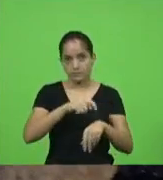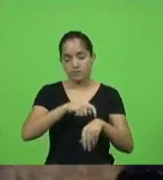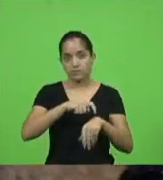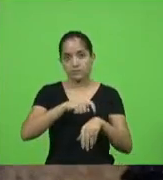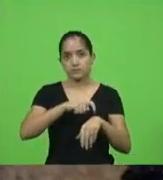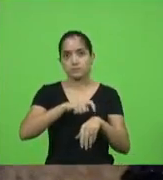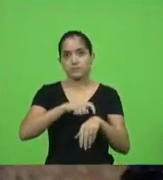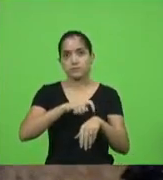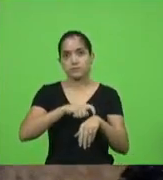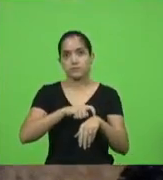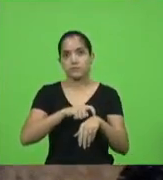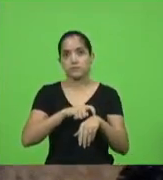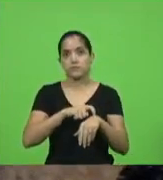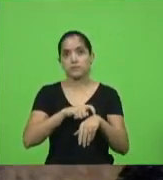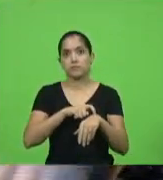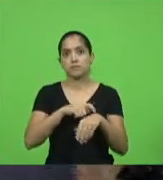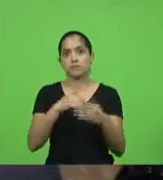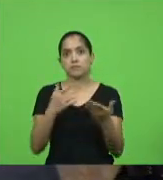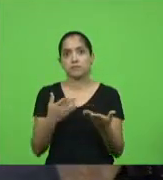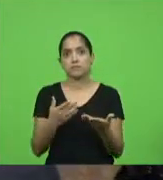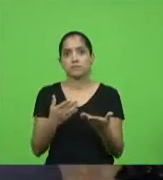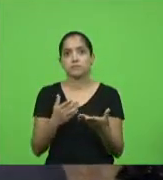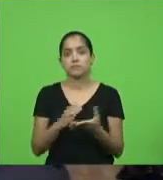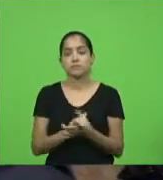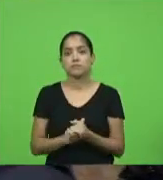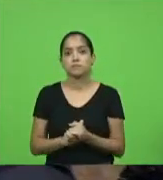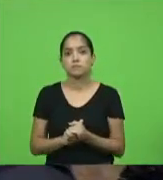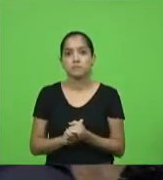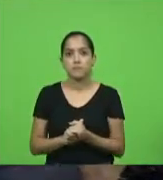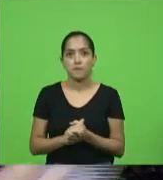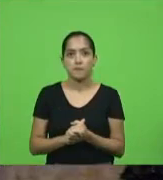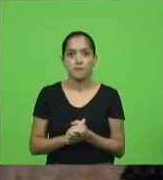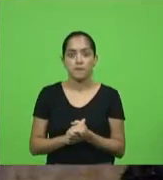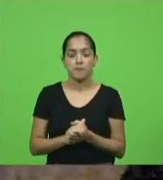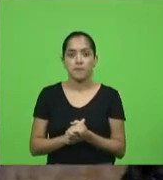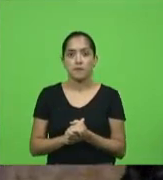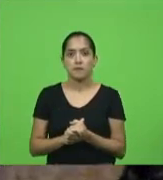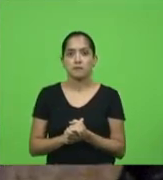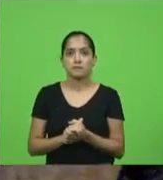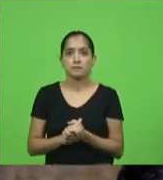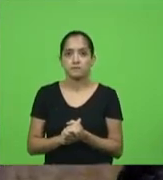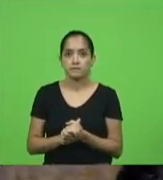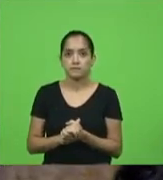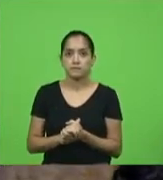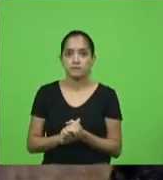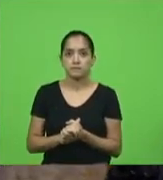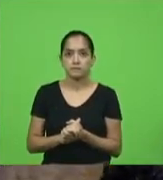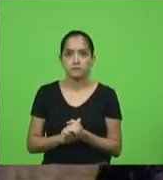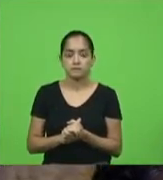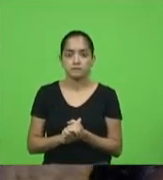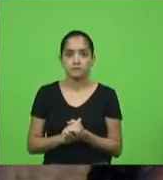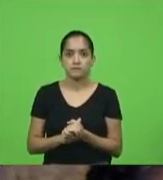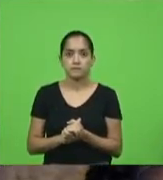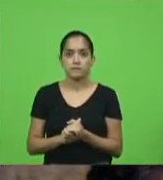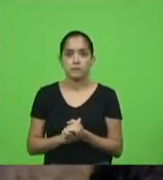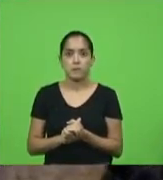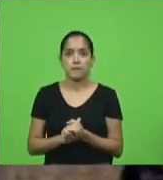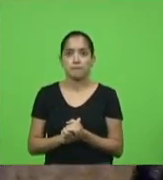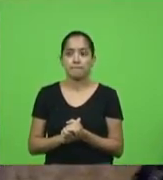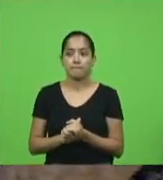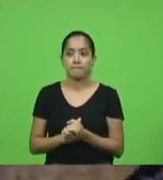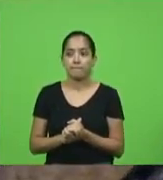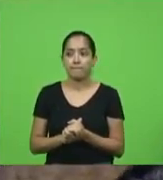meu tempo. Eu não respeito gente que mente. Não estou te dando. Presidente, favor. E V. Exª não Segura a palavra.